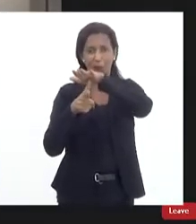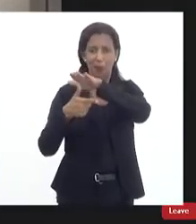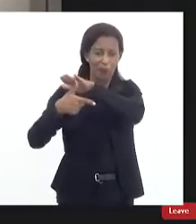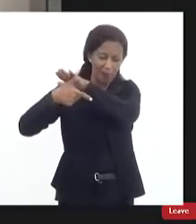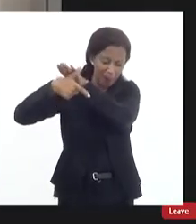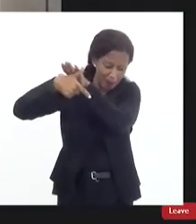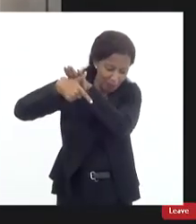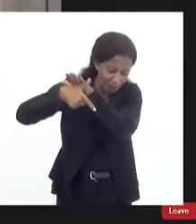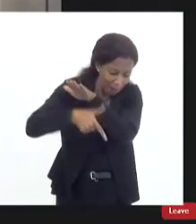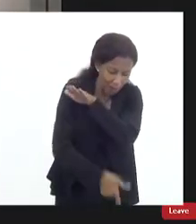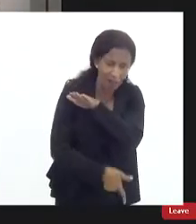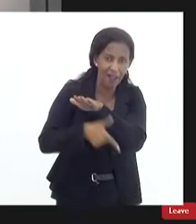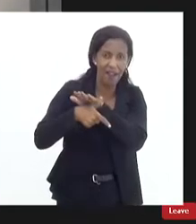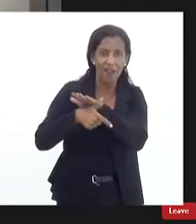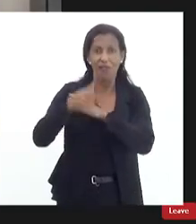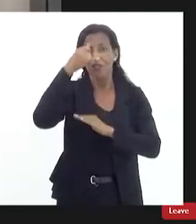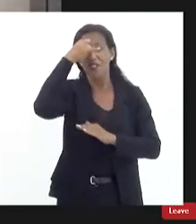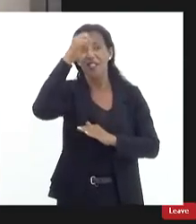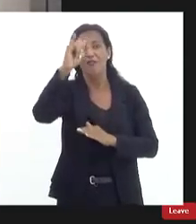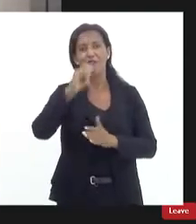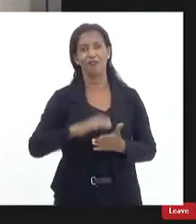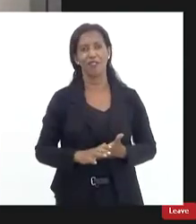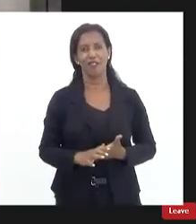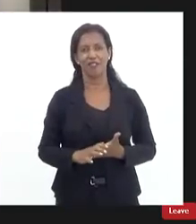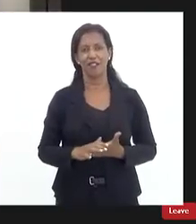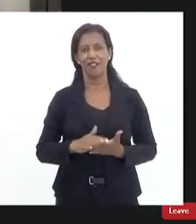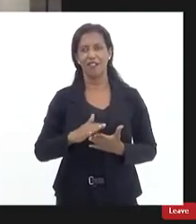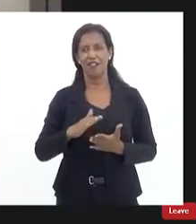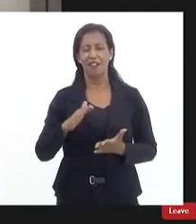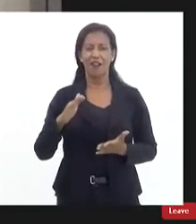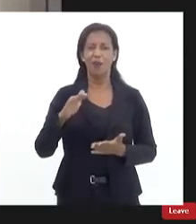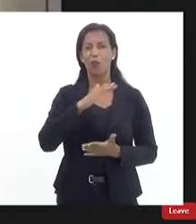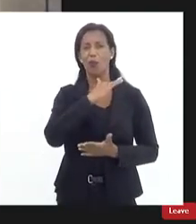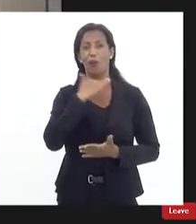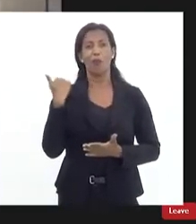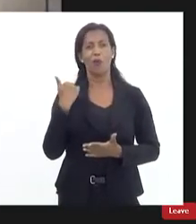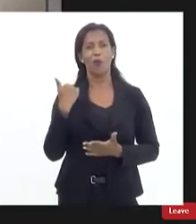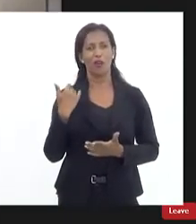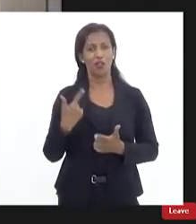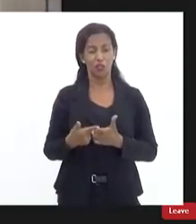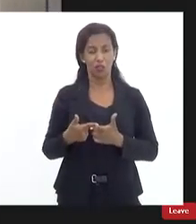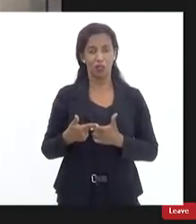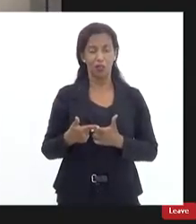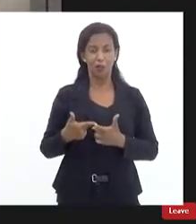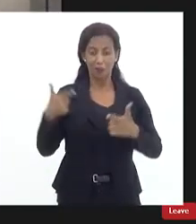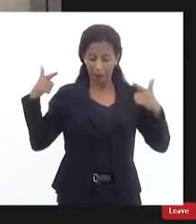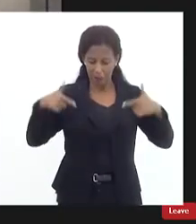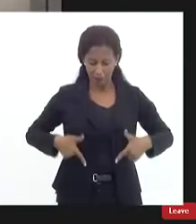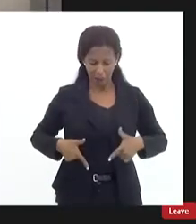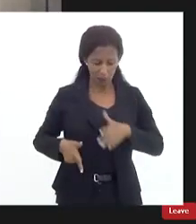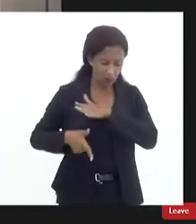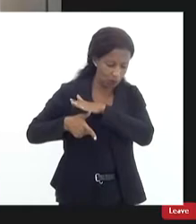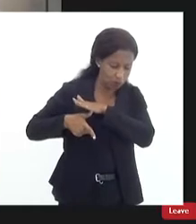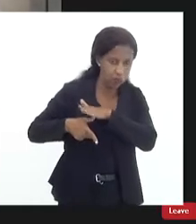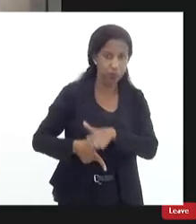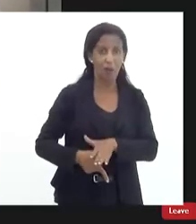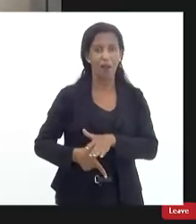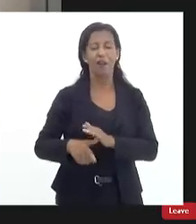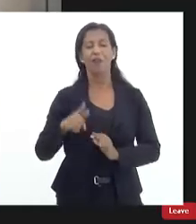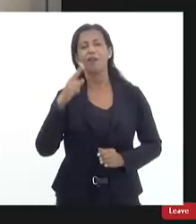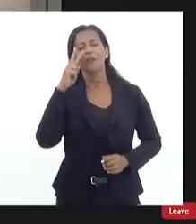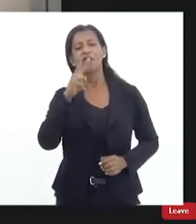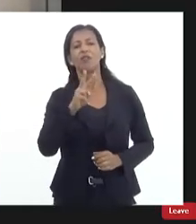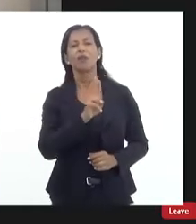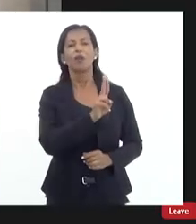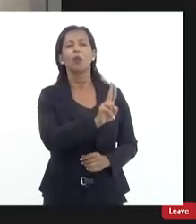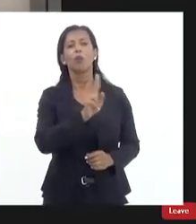acaba ali mesmo você evita o confronto pela superioridade numérica pela quantidade de armamento vocês já viram por exemplo na